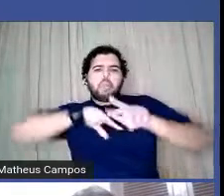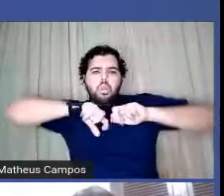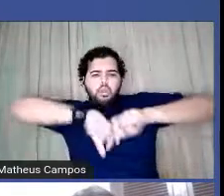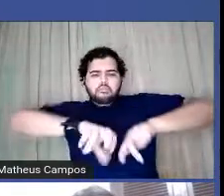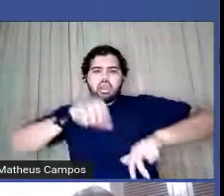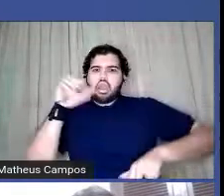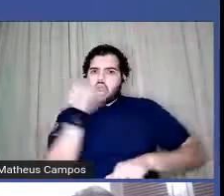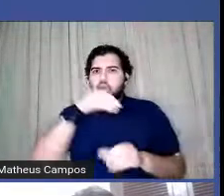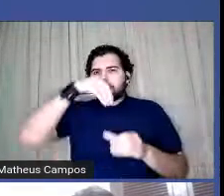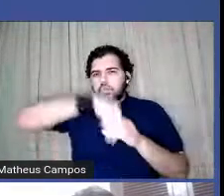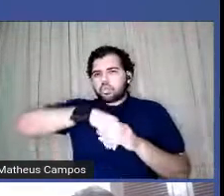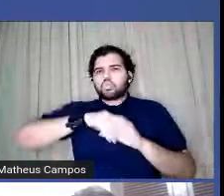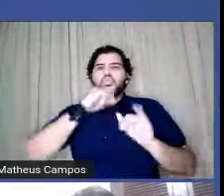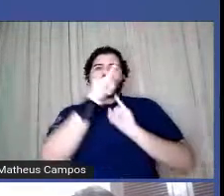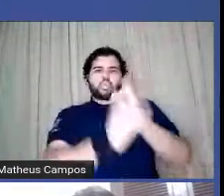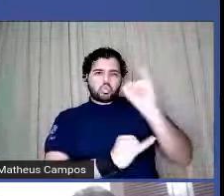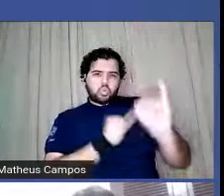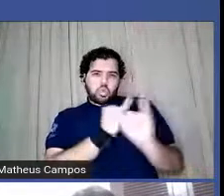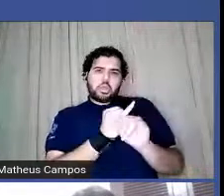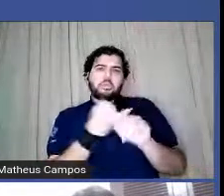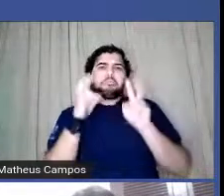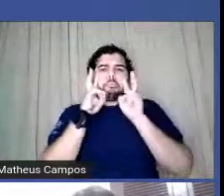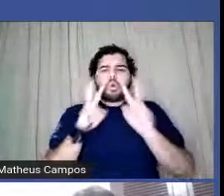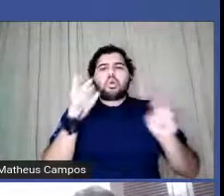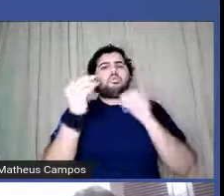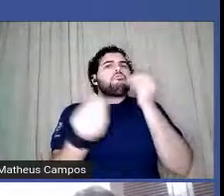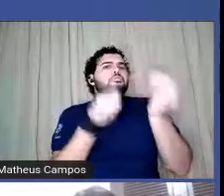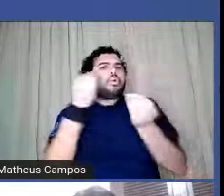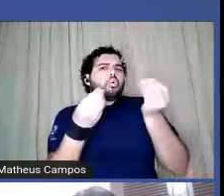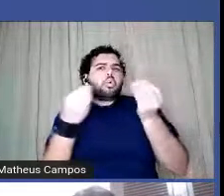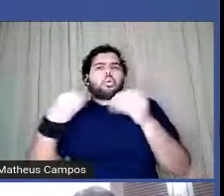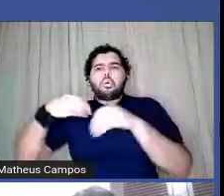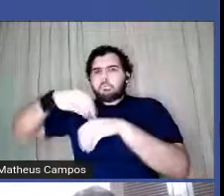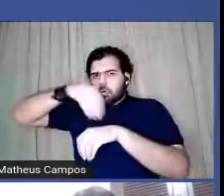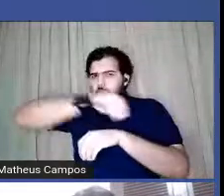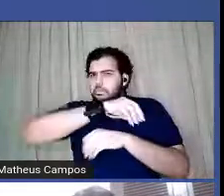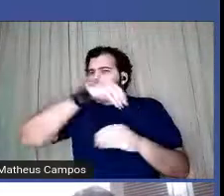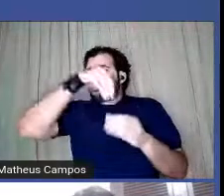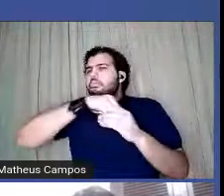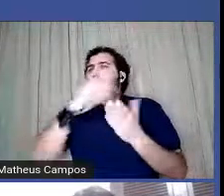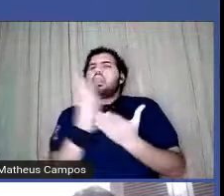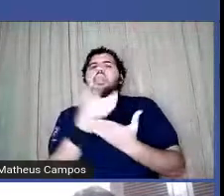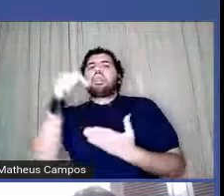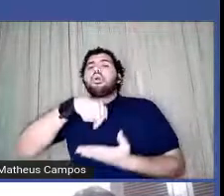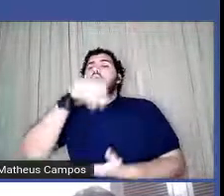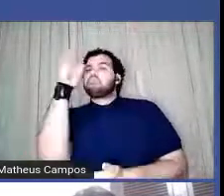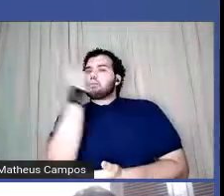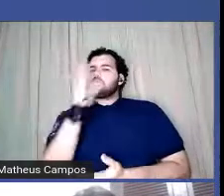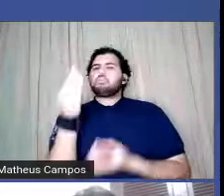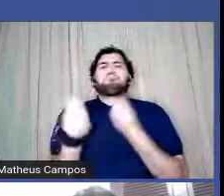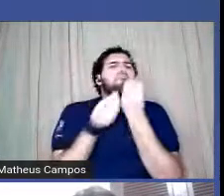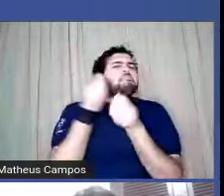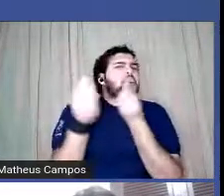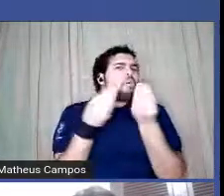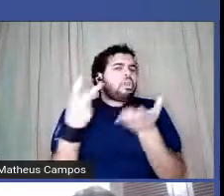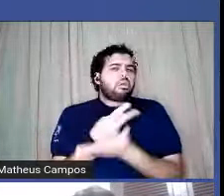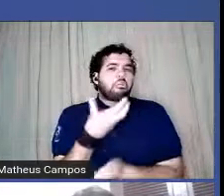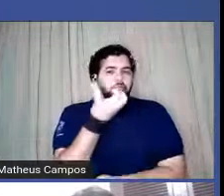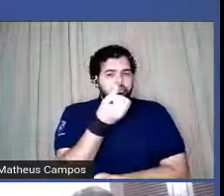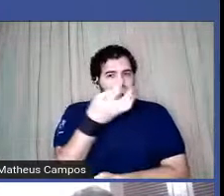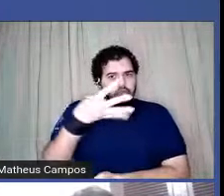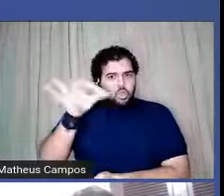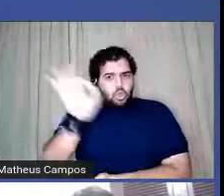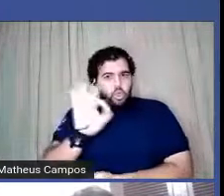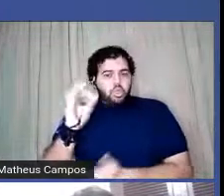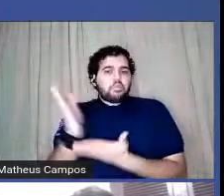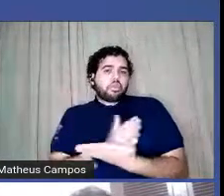para ver como é a publicação de livros no Brasil 64% dos livros são